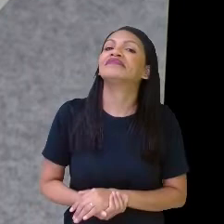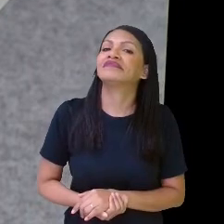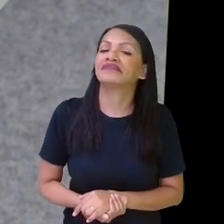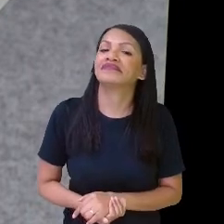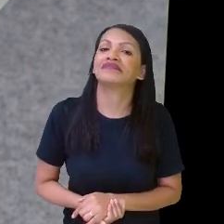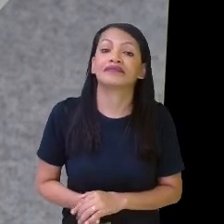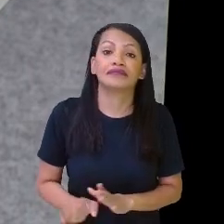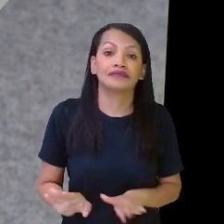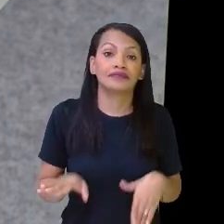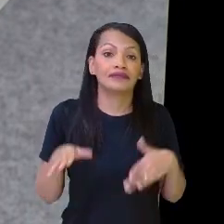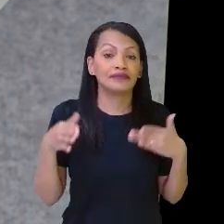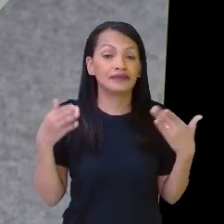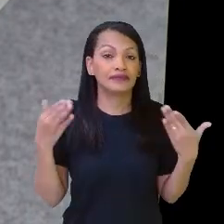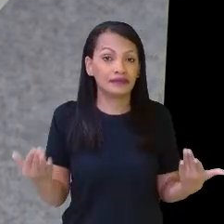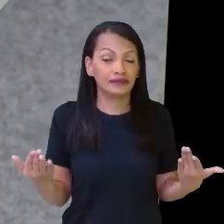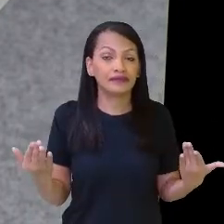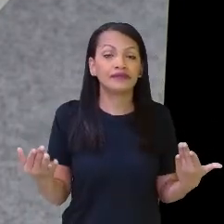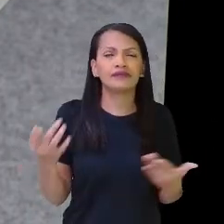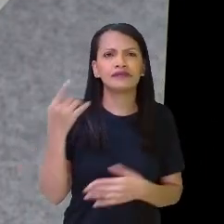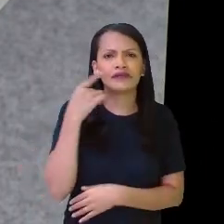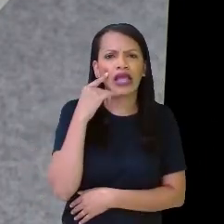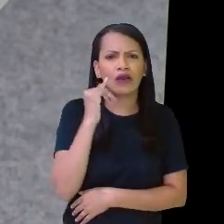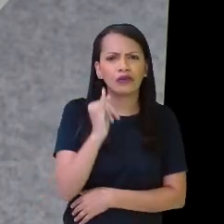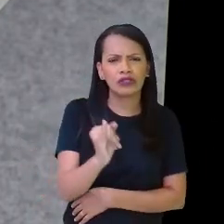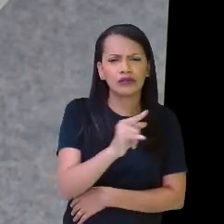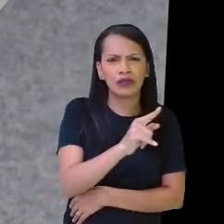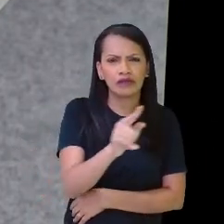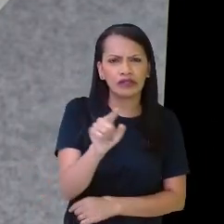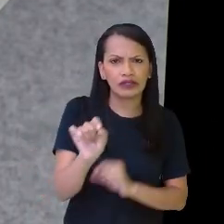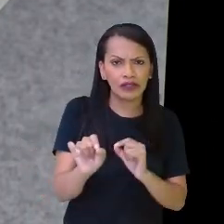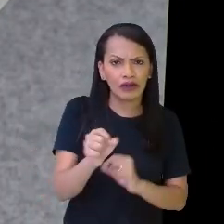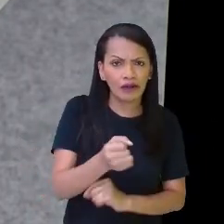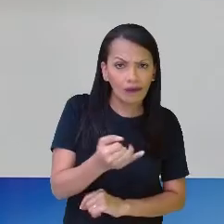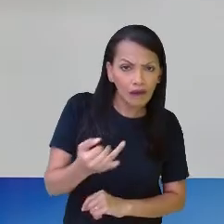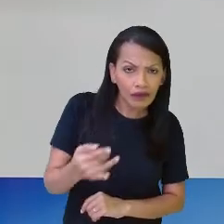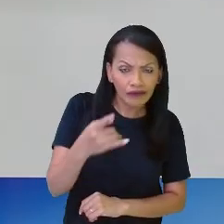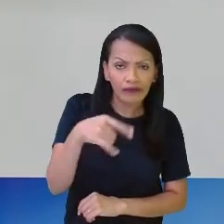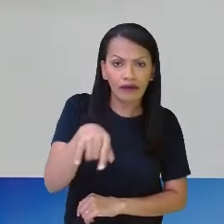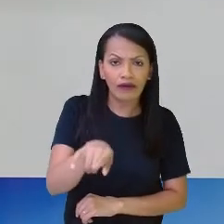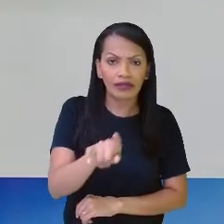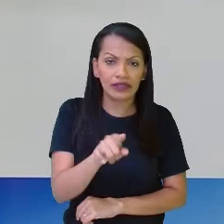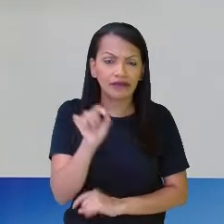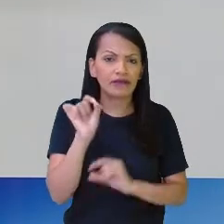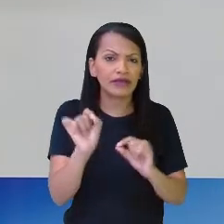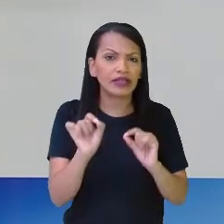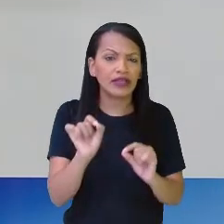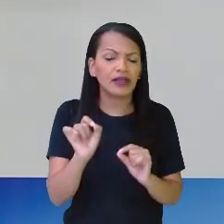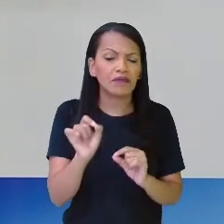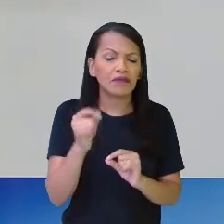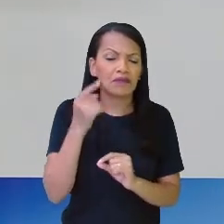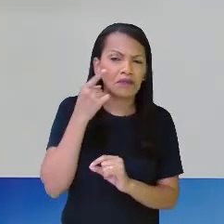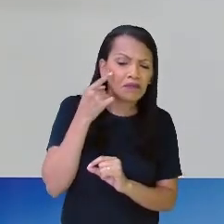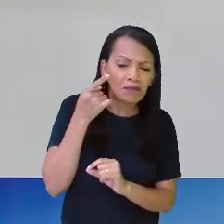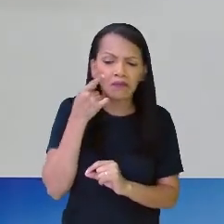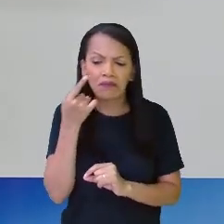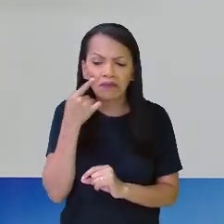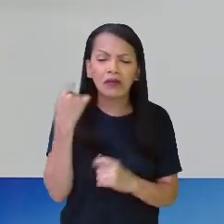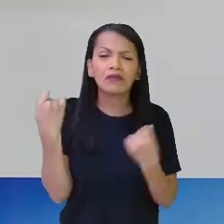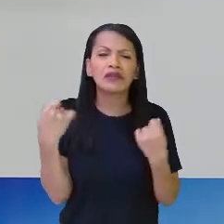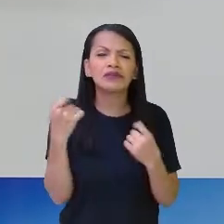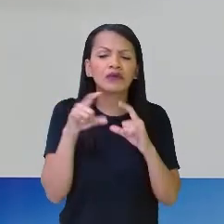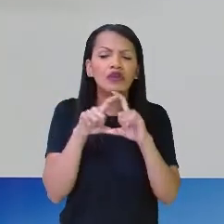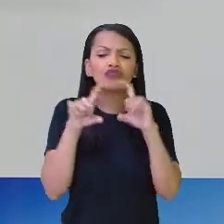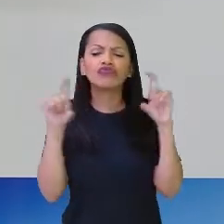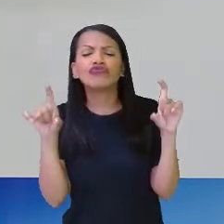Aí, eu disse para vocês, quando vocês pegarem uma situação problema, tem que olhar a